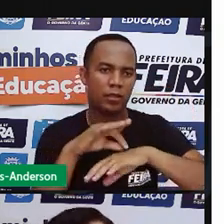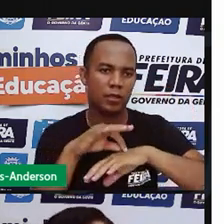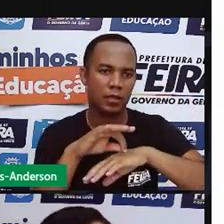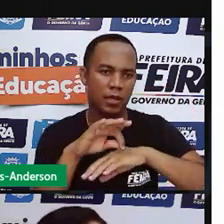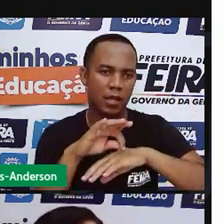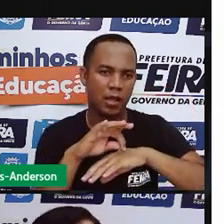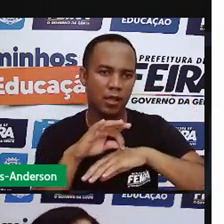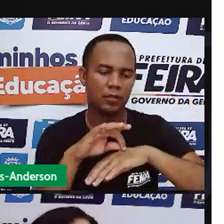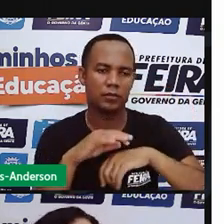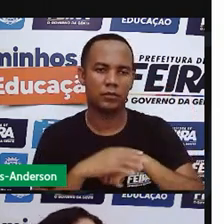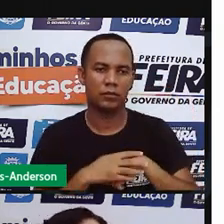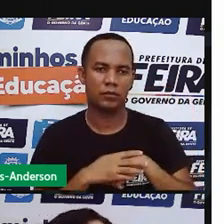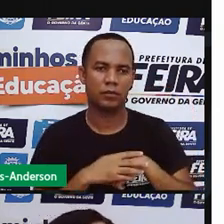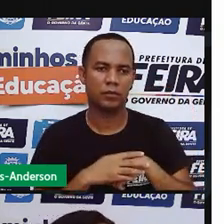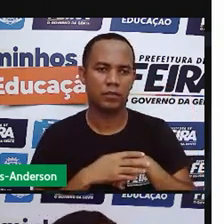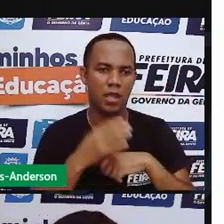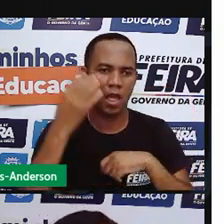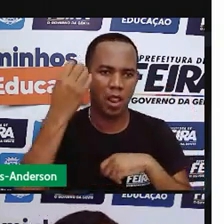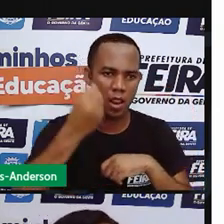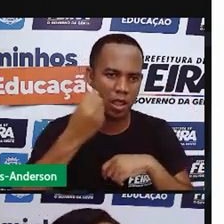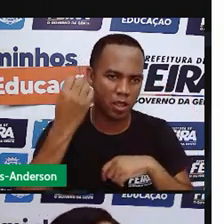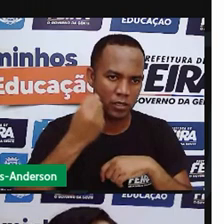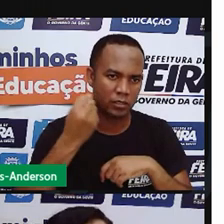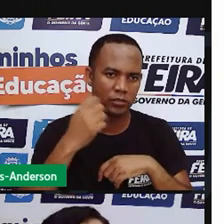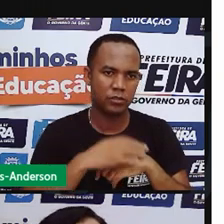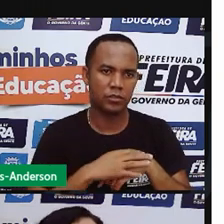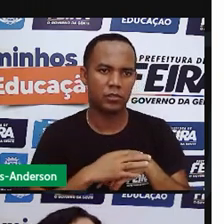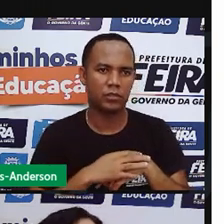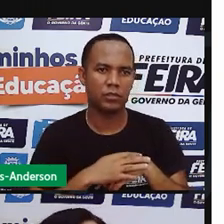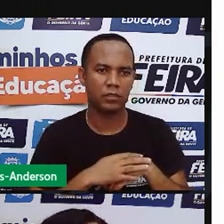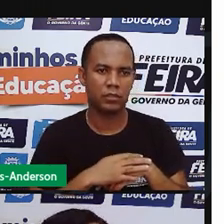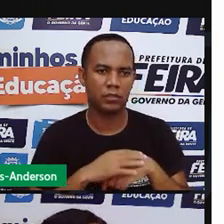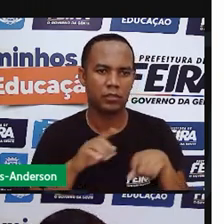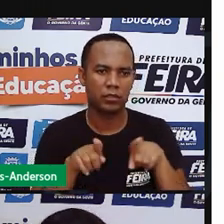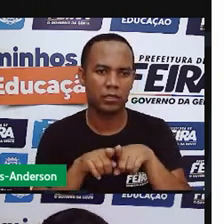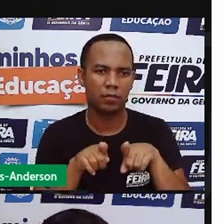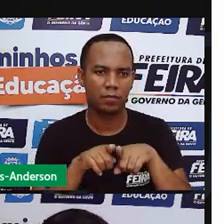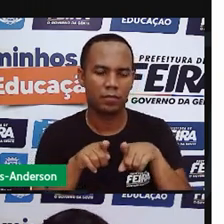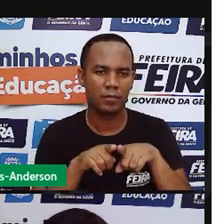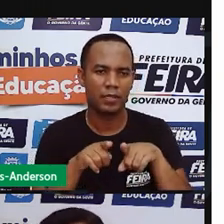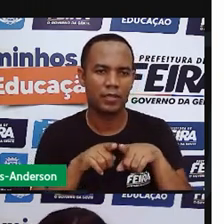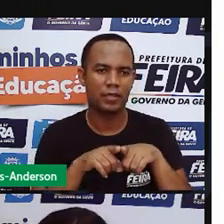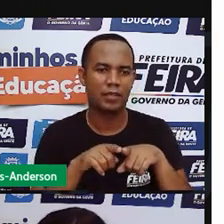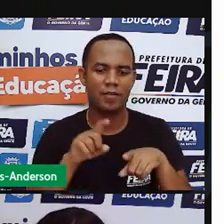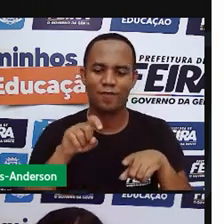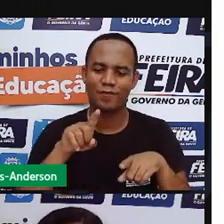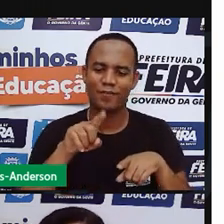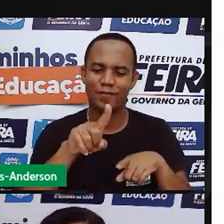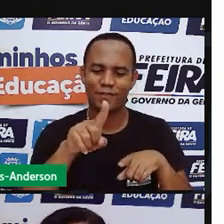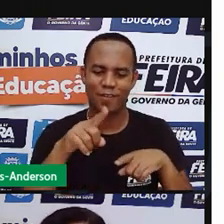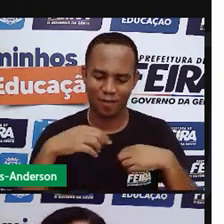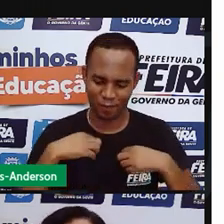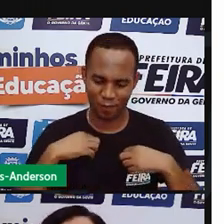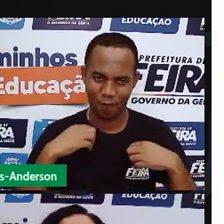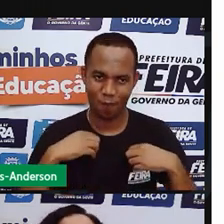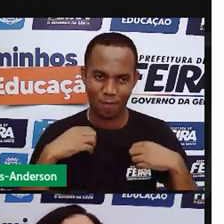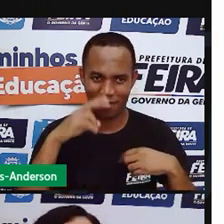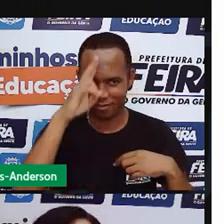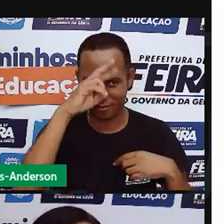do rebanho que é retirado o leite e do rebanho que é retirado a lã. Lembrou? Então, quais são?